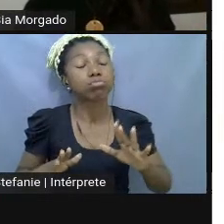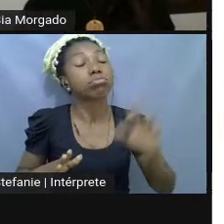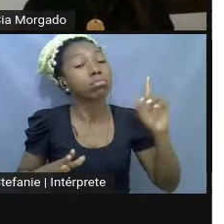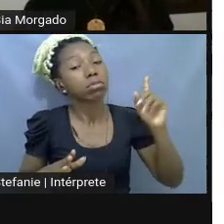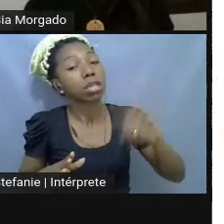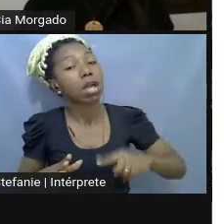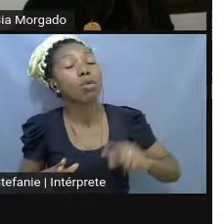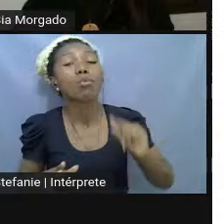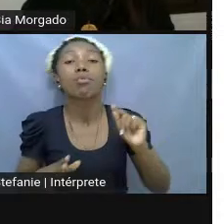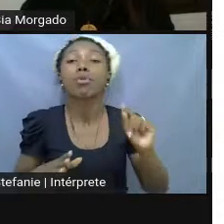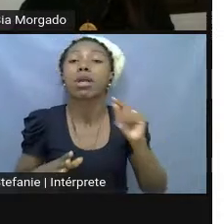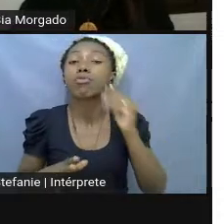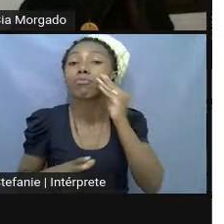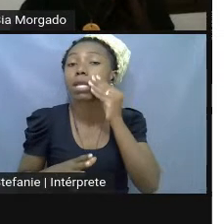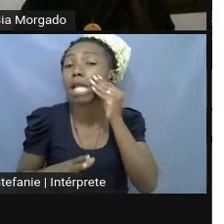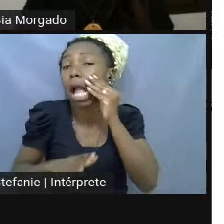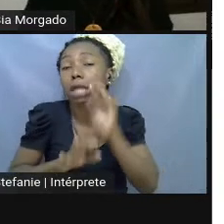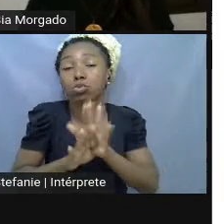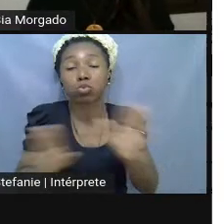como experiências.